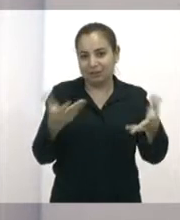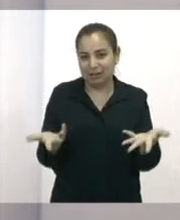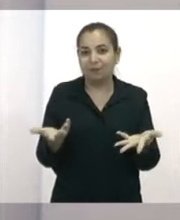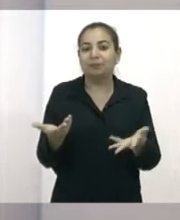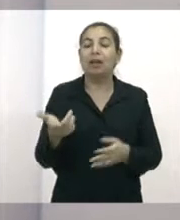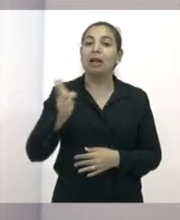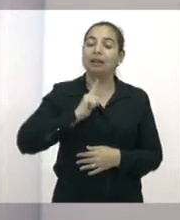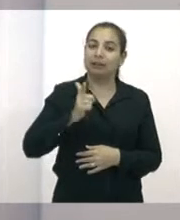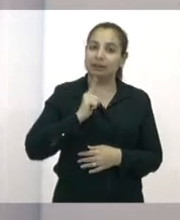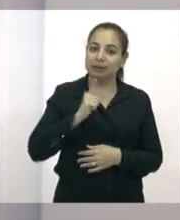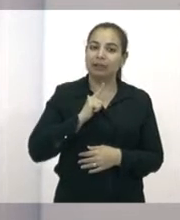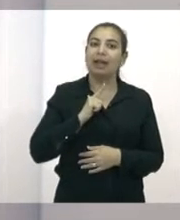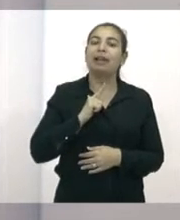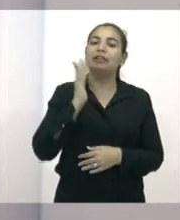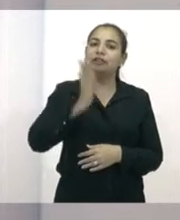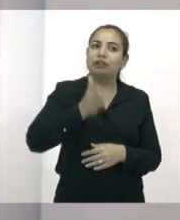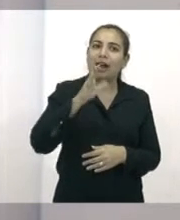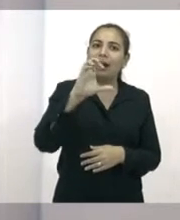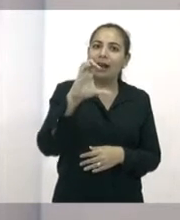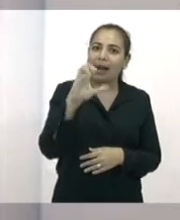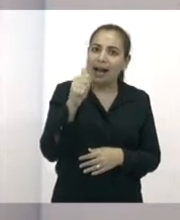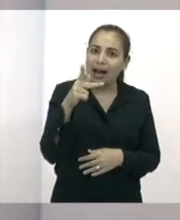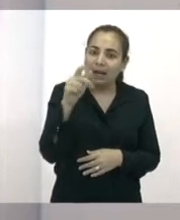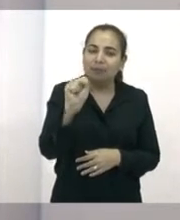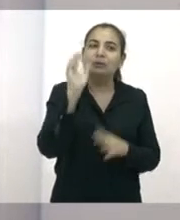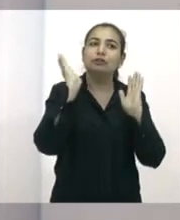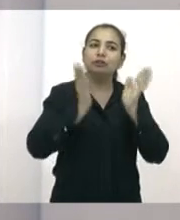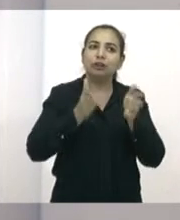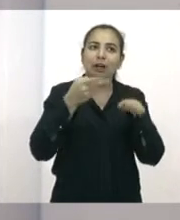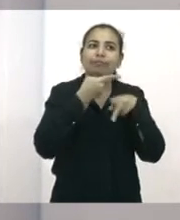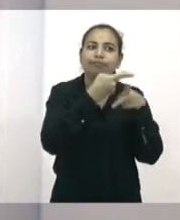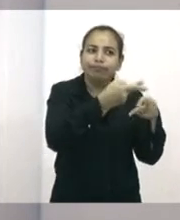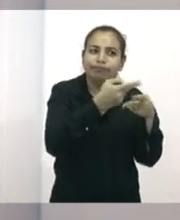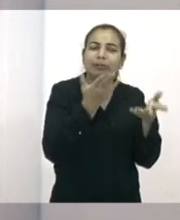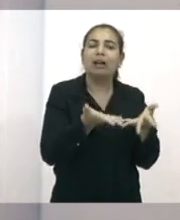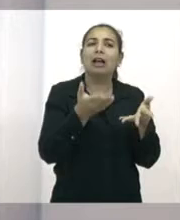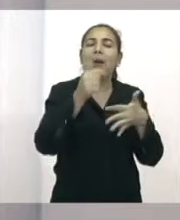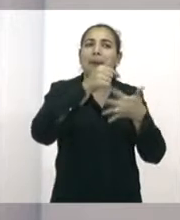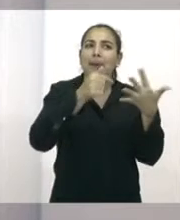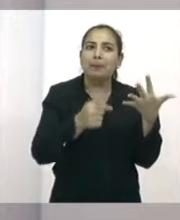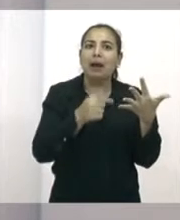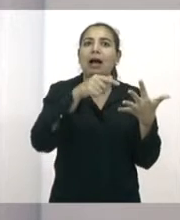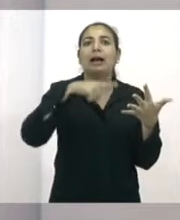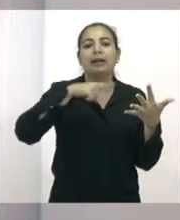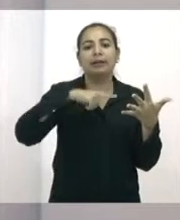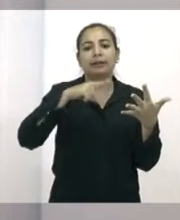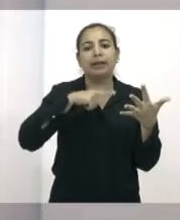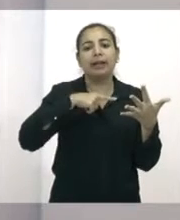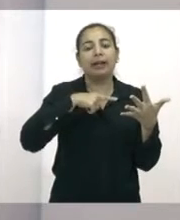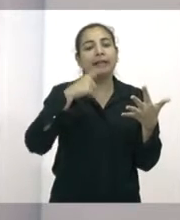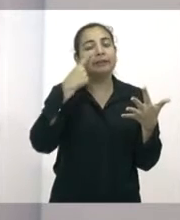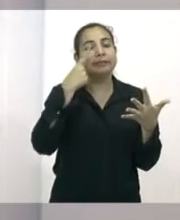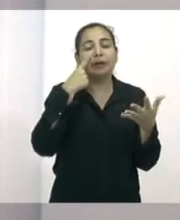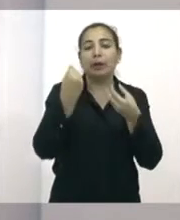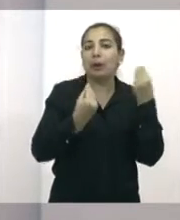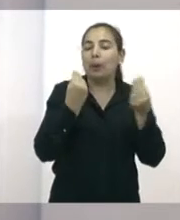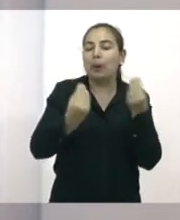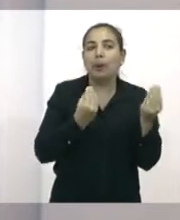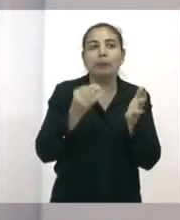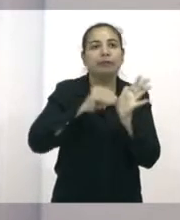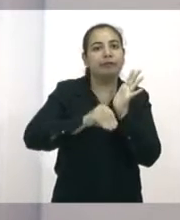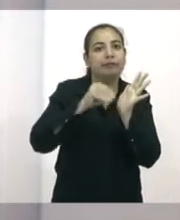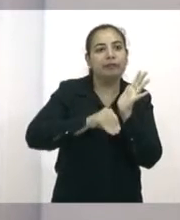essa demanda veio de próprios usuários dos CAPS, de Movimento Saúde Mental de Fortaleza, que trouxe para nós uma desestruturação desse